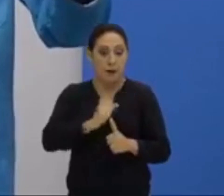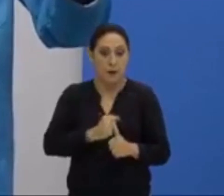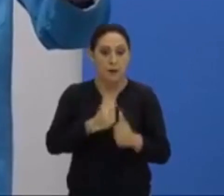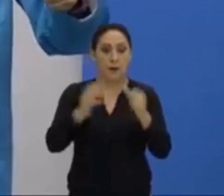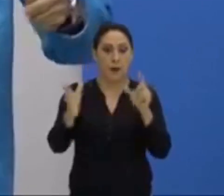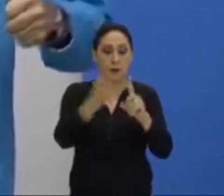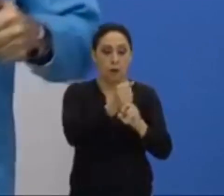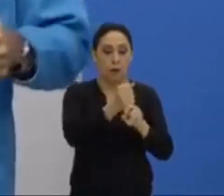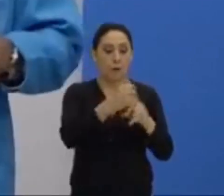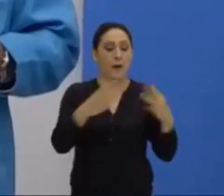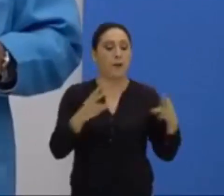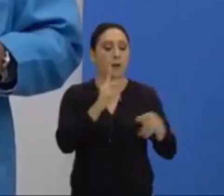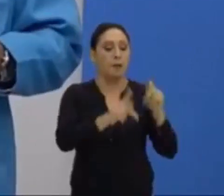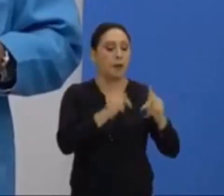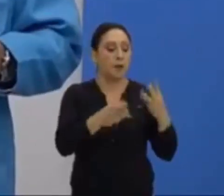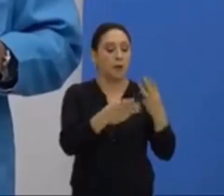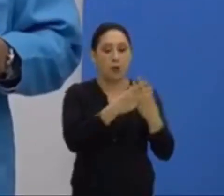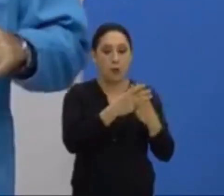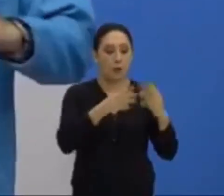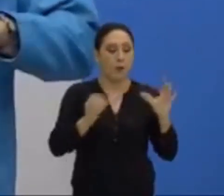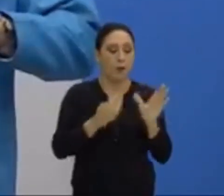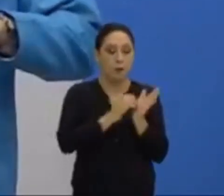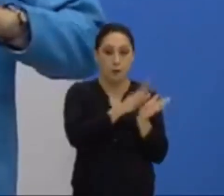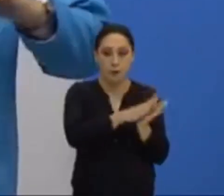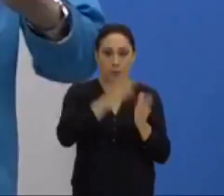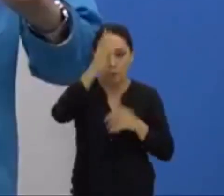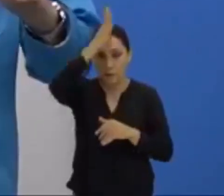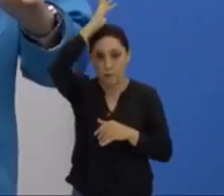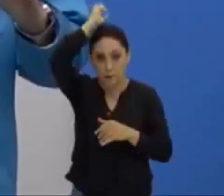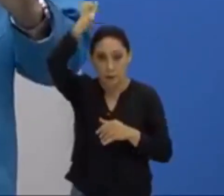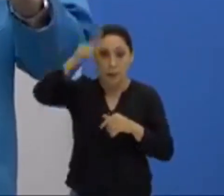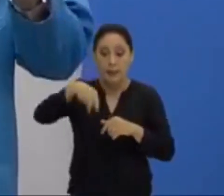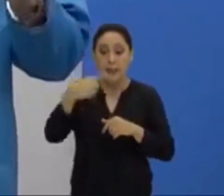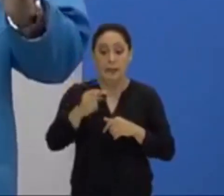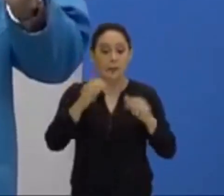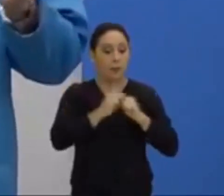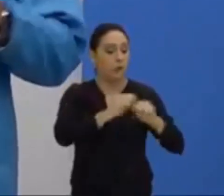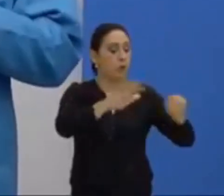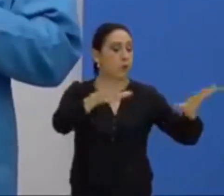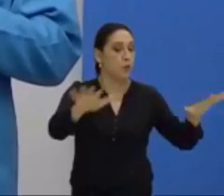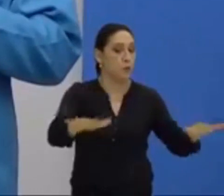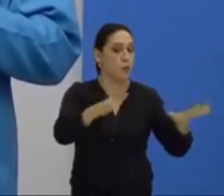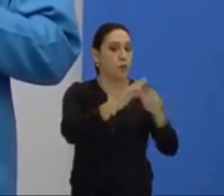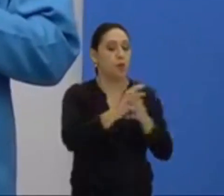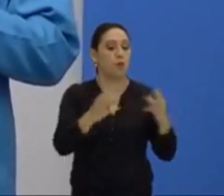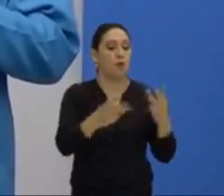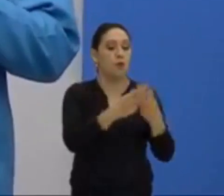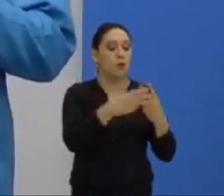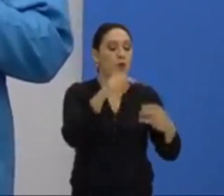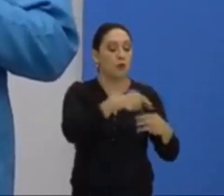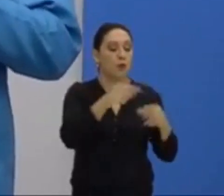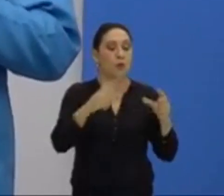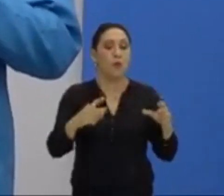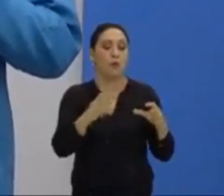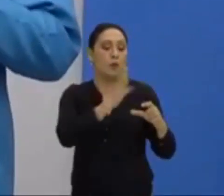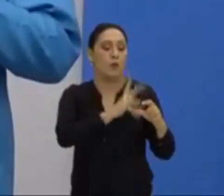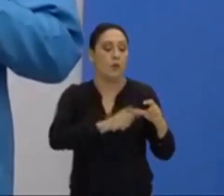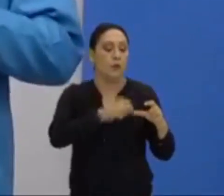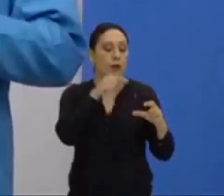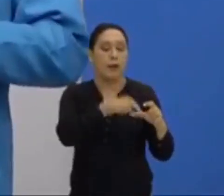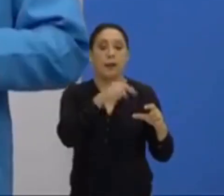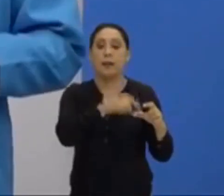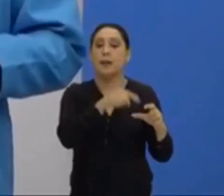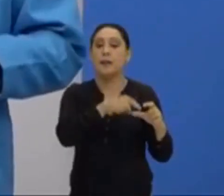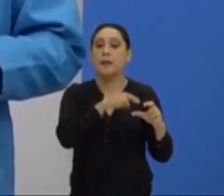pelos judeus, foram expulsos pelo Império Romano. Após a saída dos judeus do território da Palestina, esse território